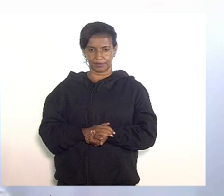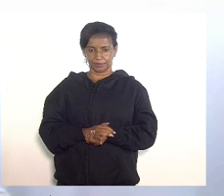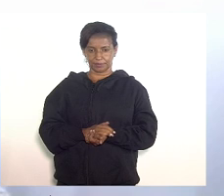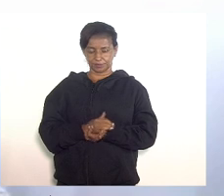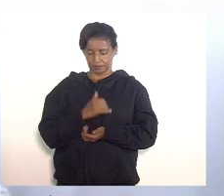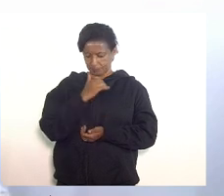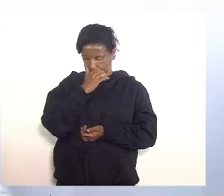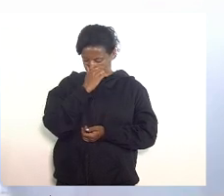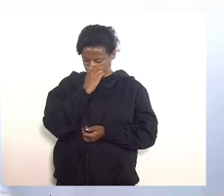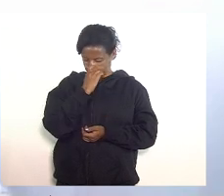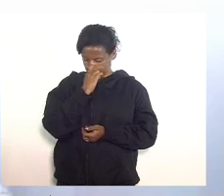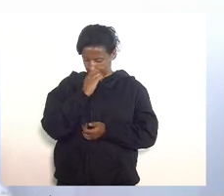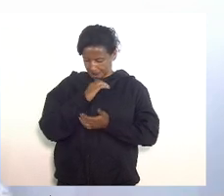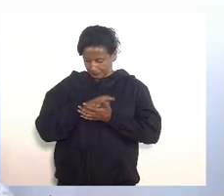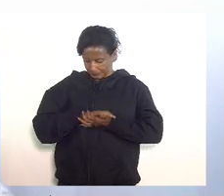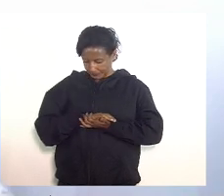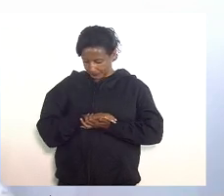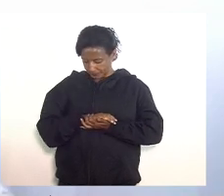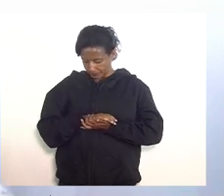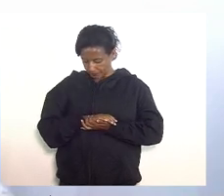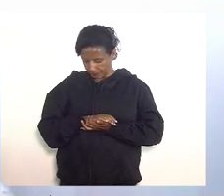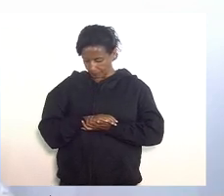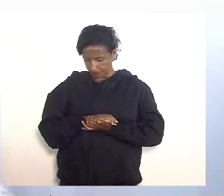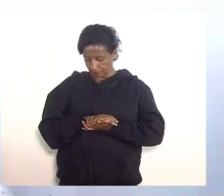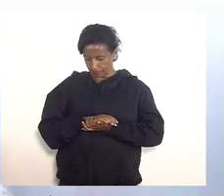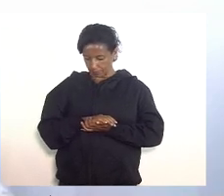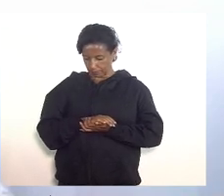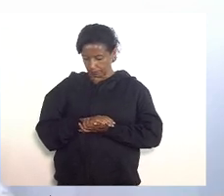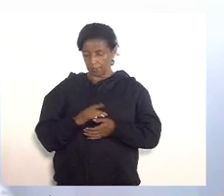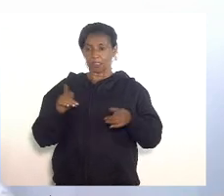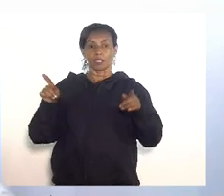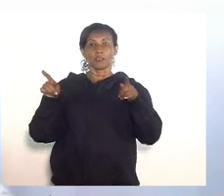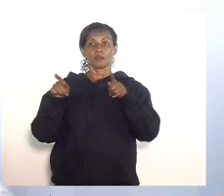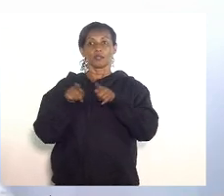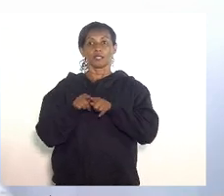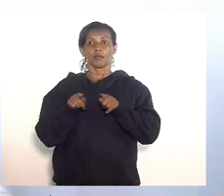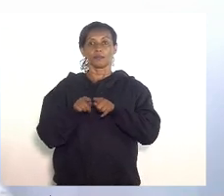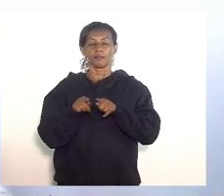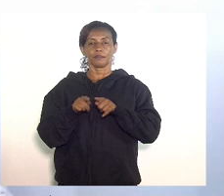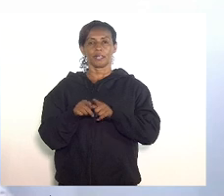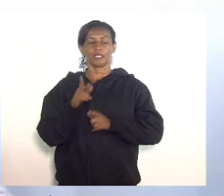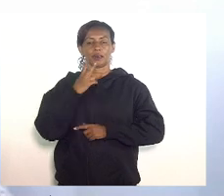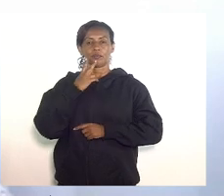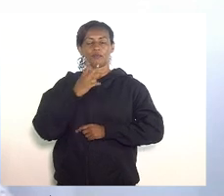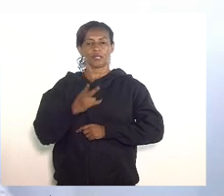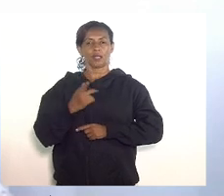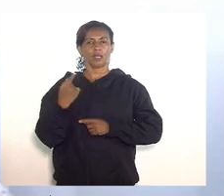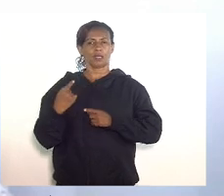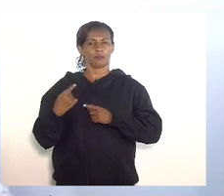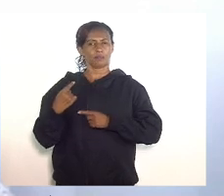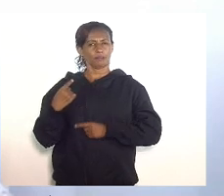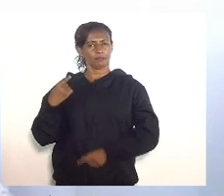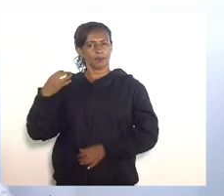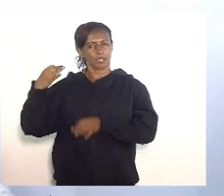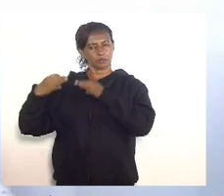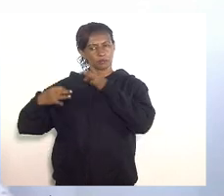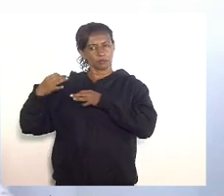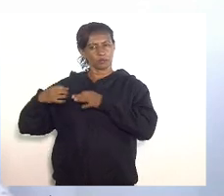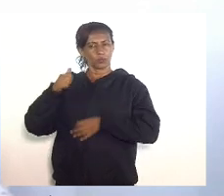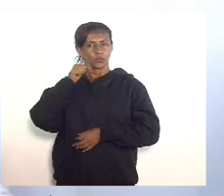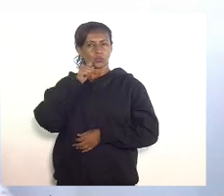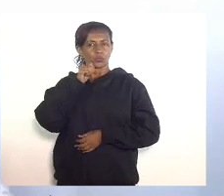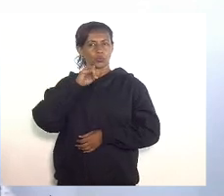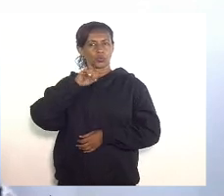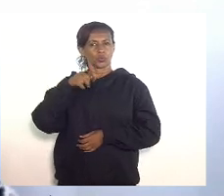lamentávelmente e também quero colocar aqui que foi indagado pela juíza se o Ministério da